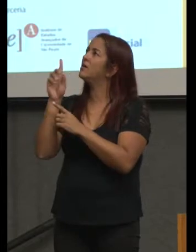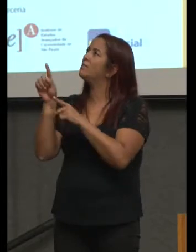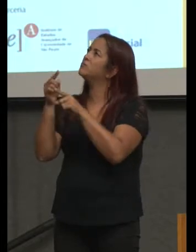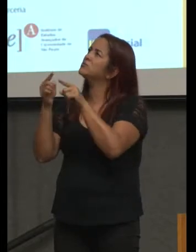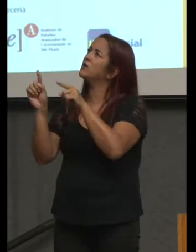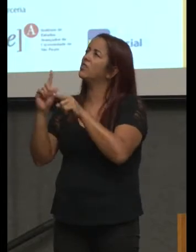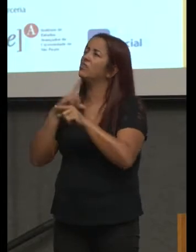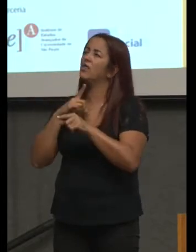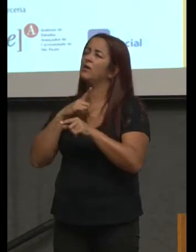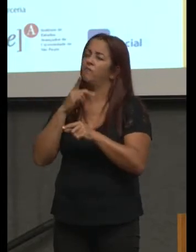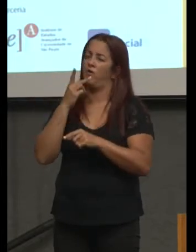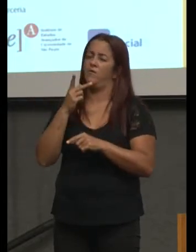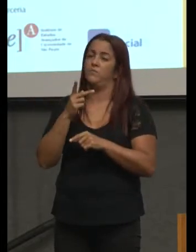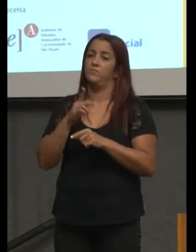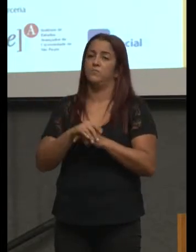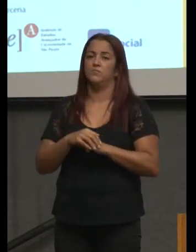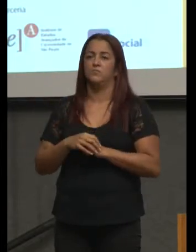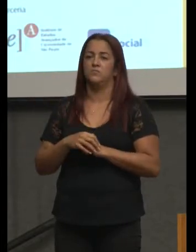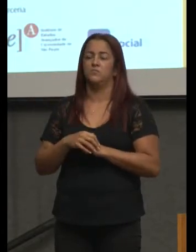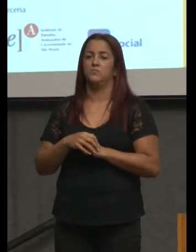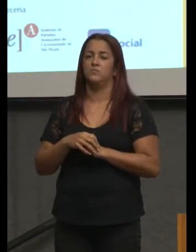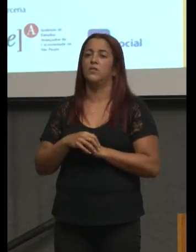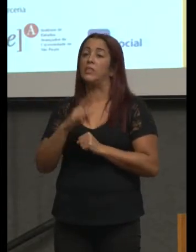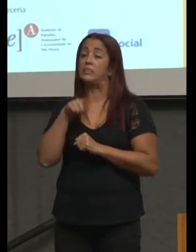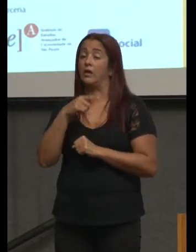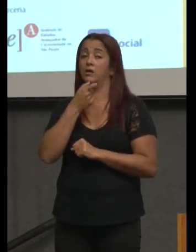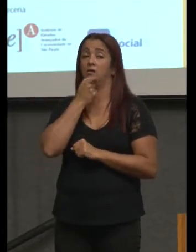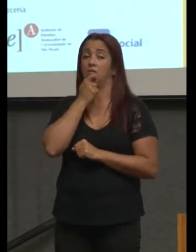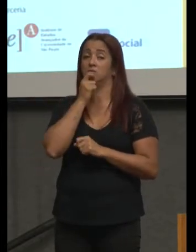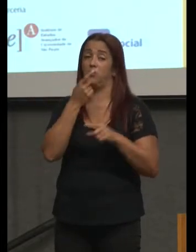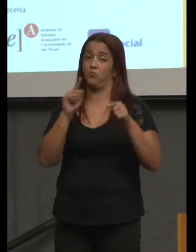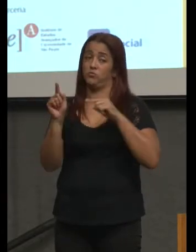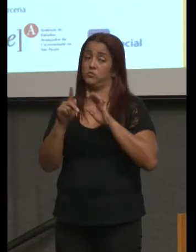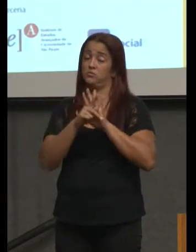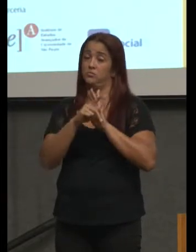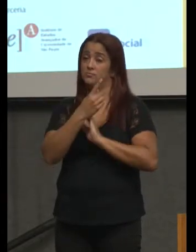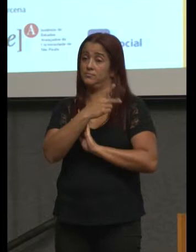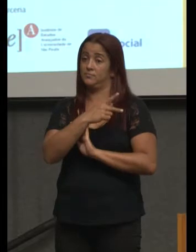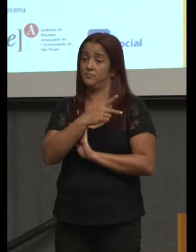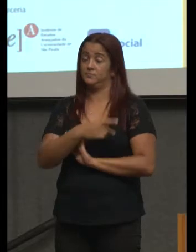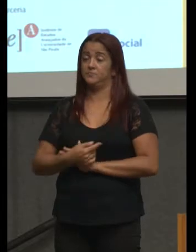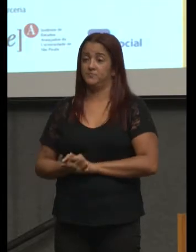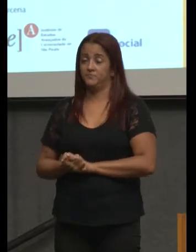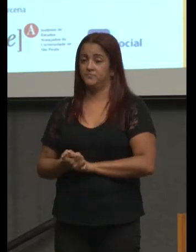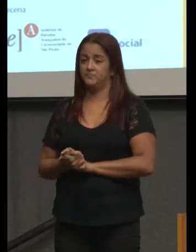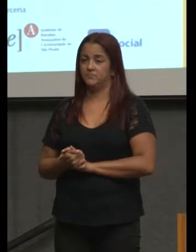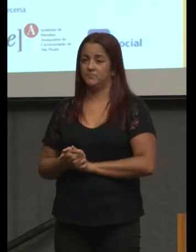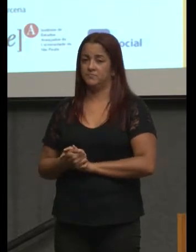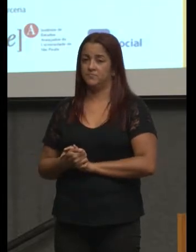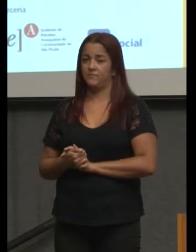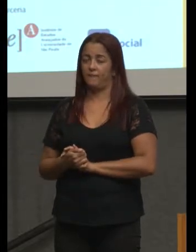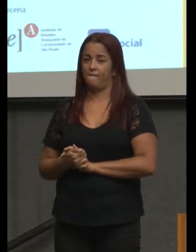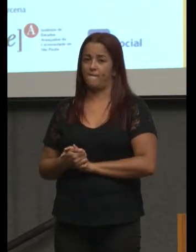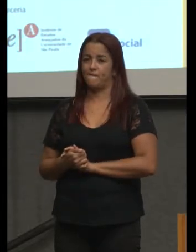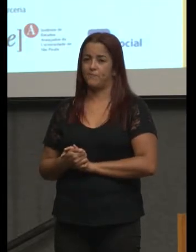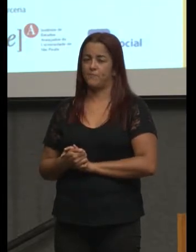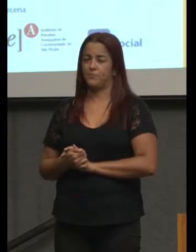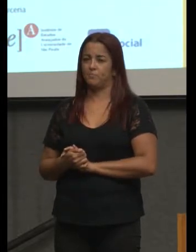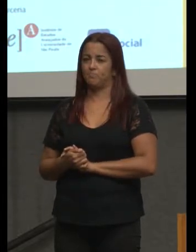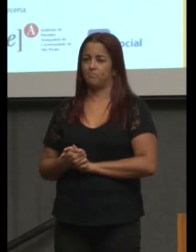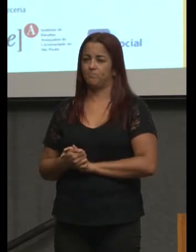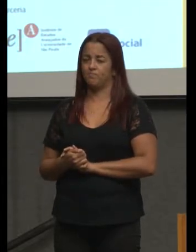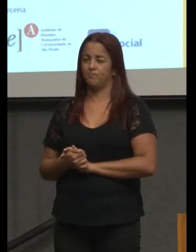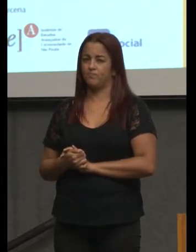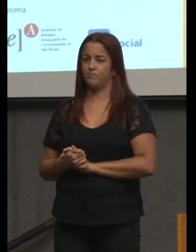ebony ebony e estão juntos no meu piano